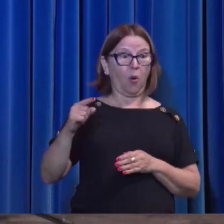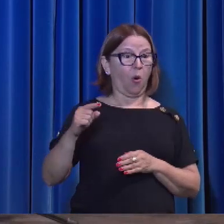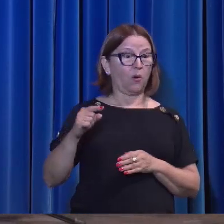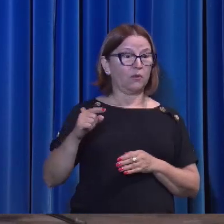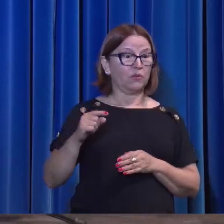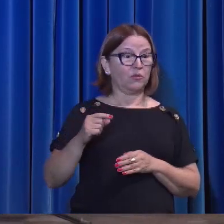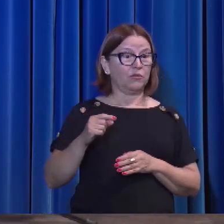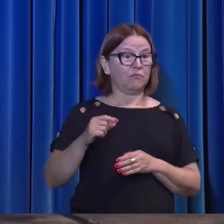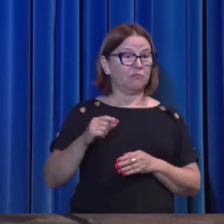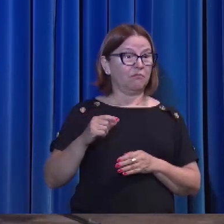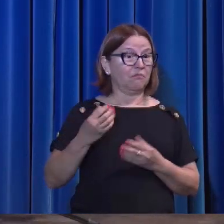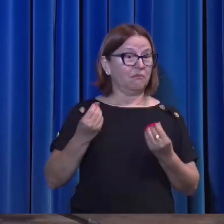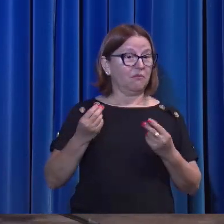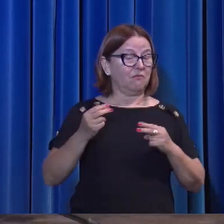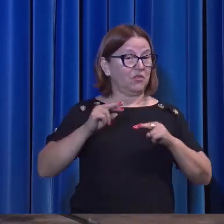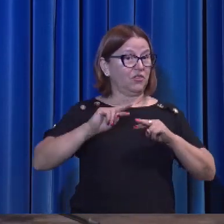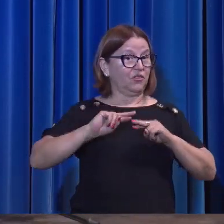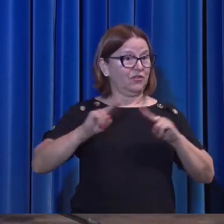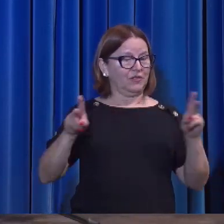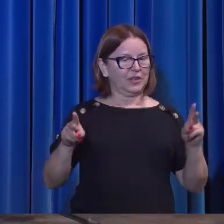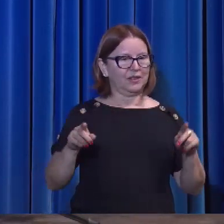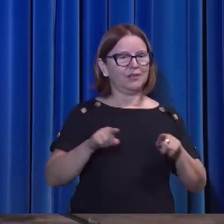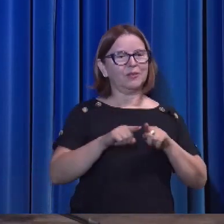Mas é outro igual.